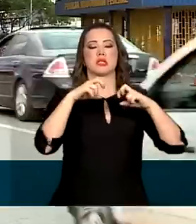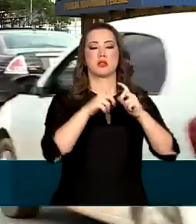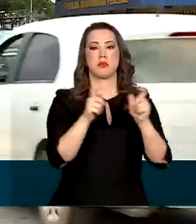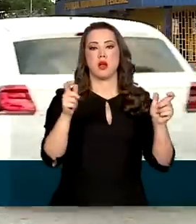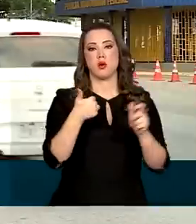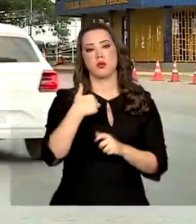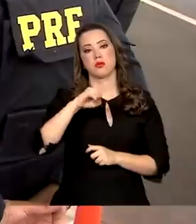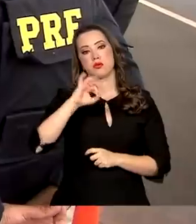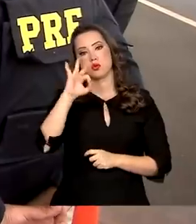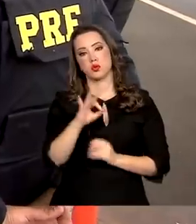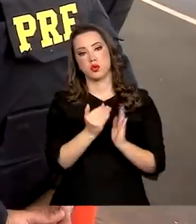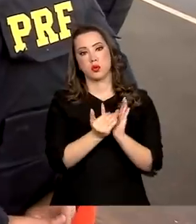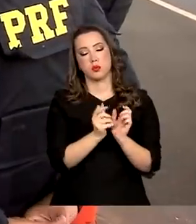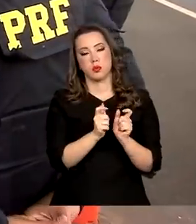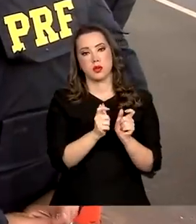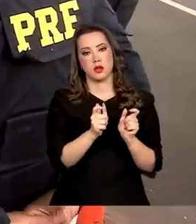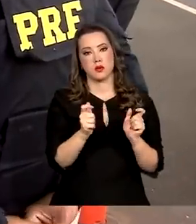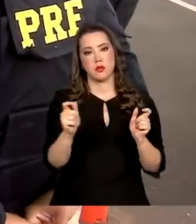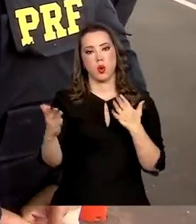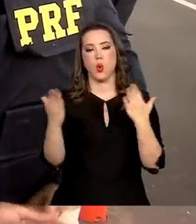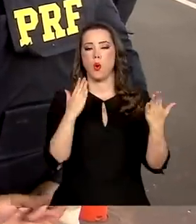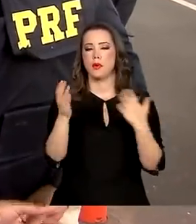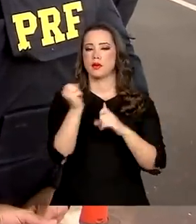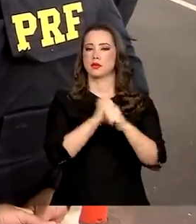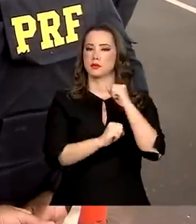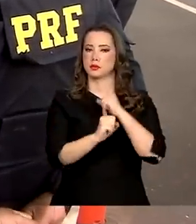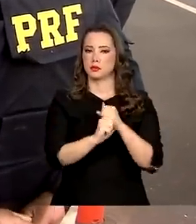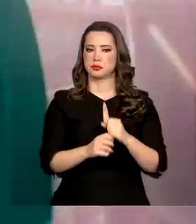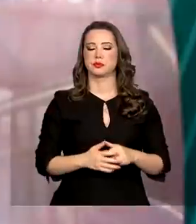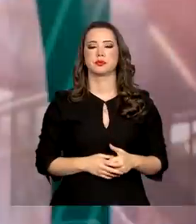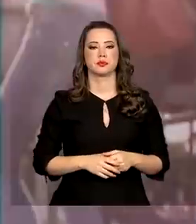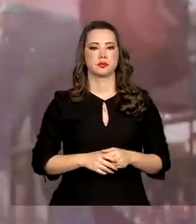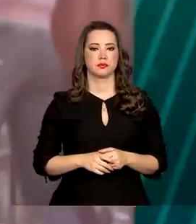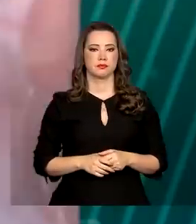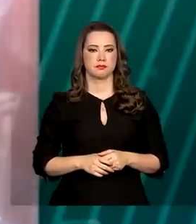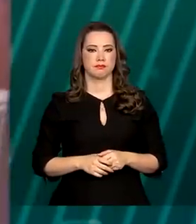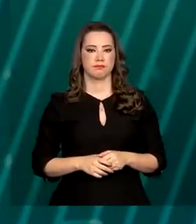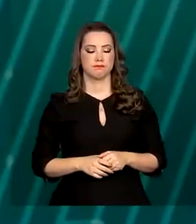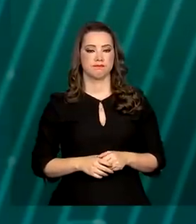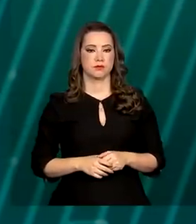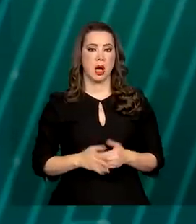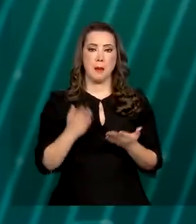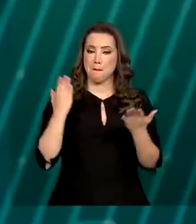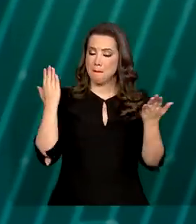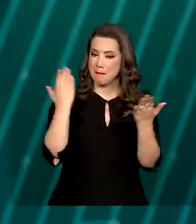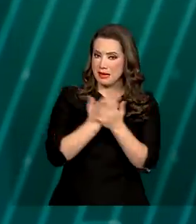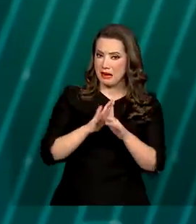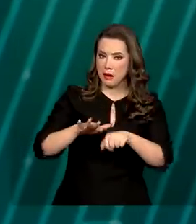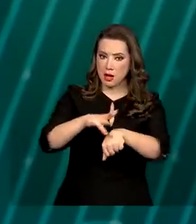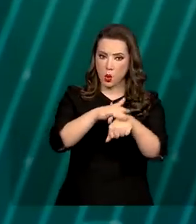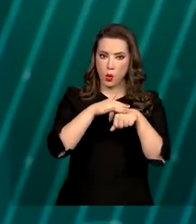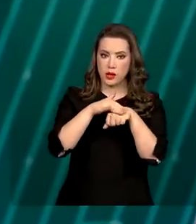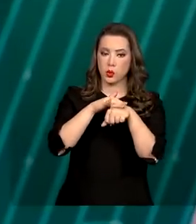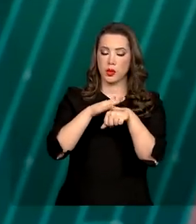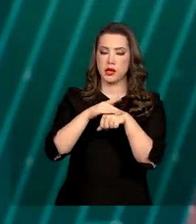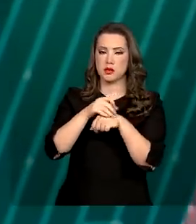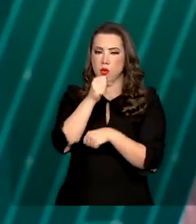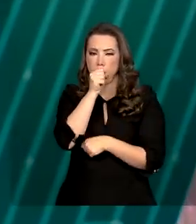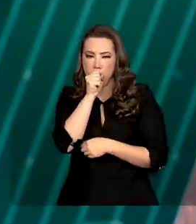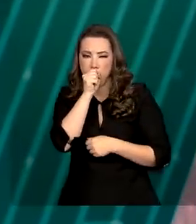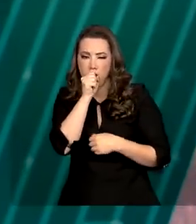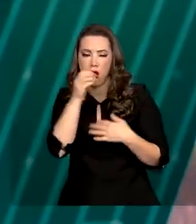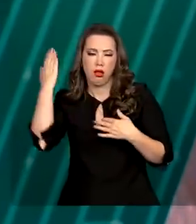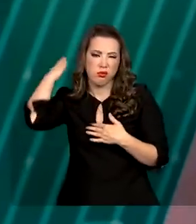18% maior também do que o empregado no ano passado. Para erradicar a tuberculose no Brasil, o